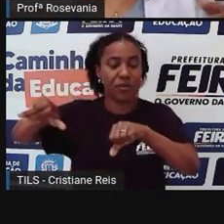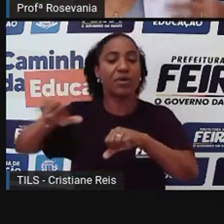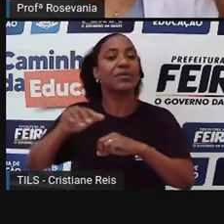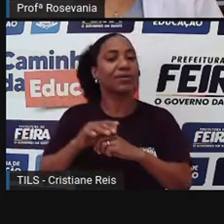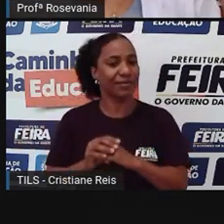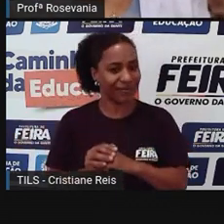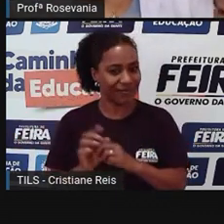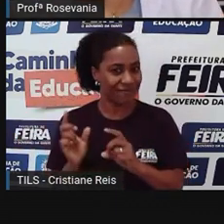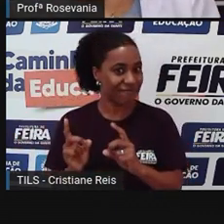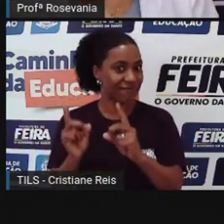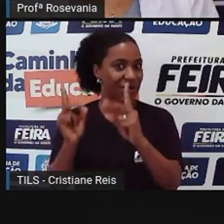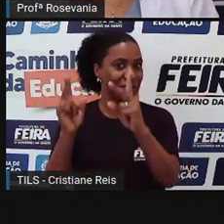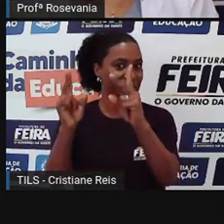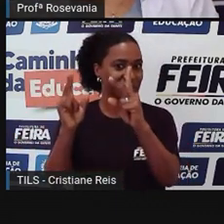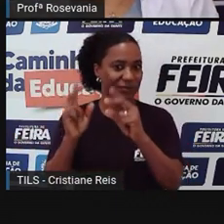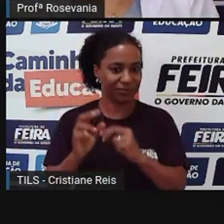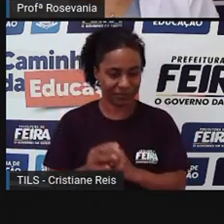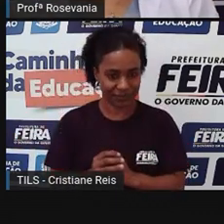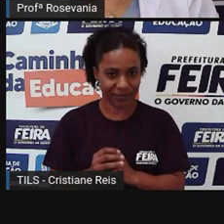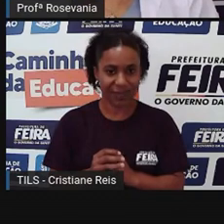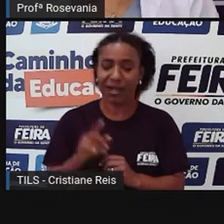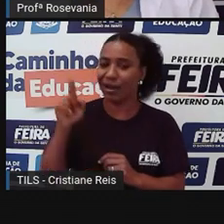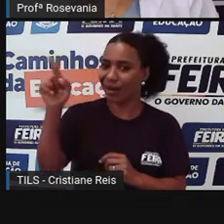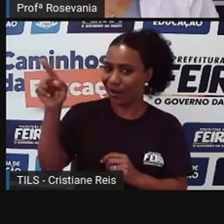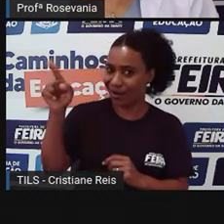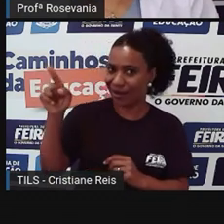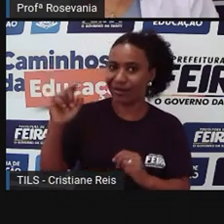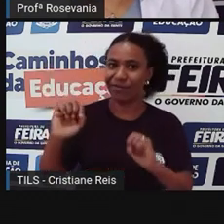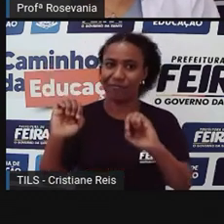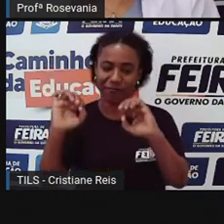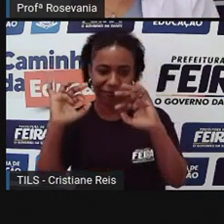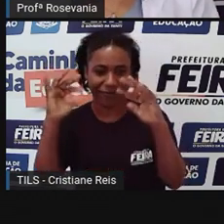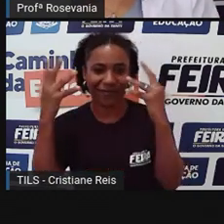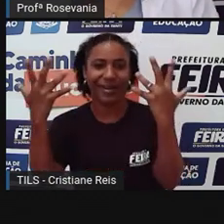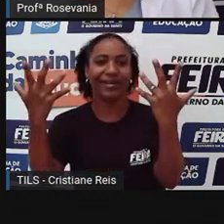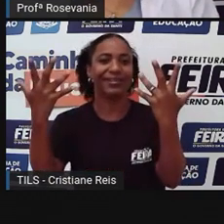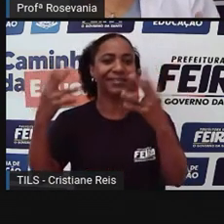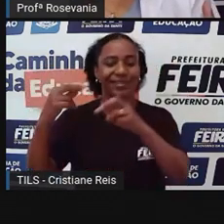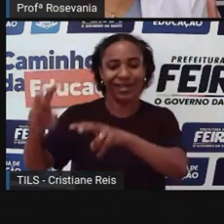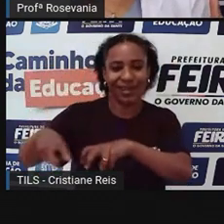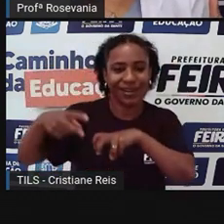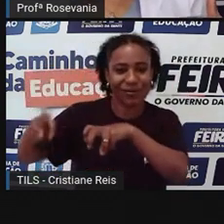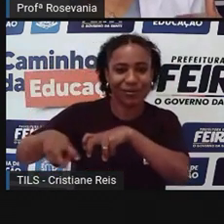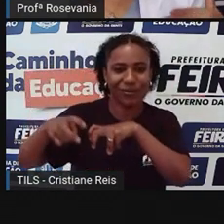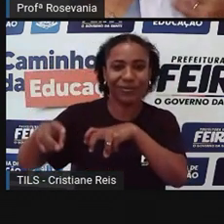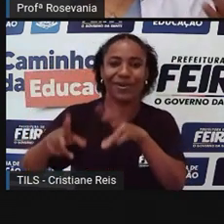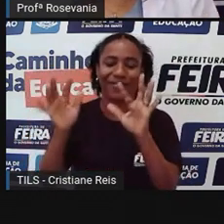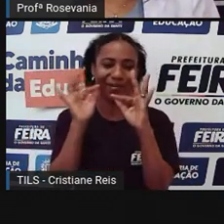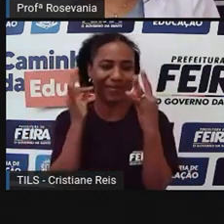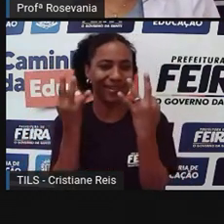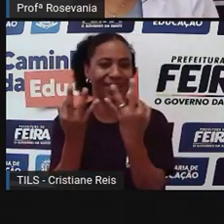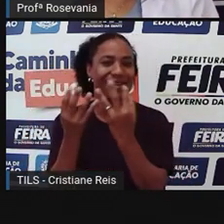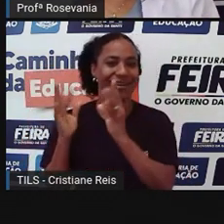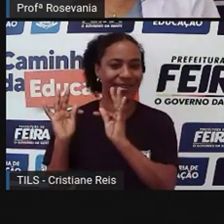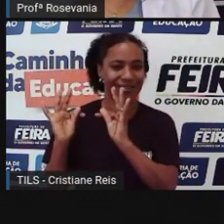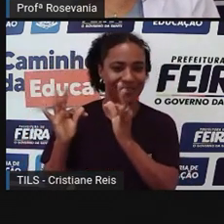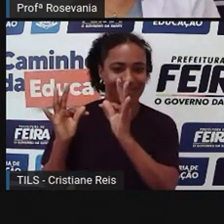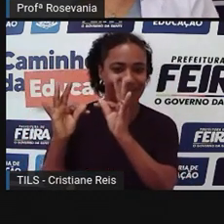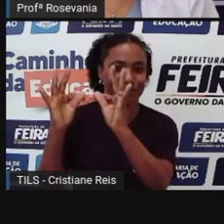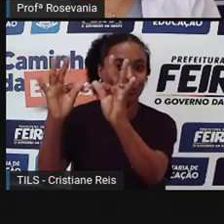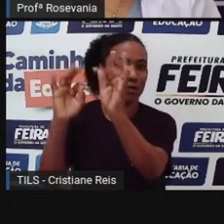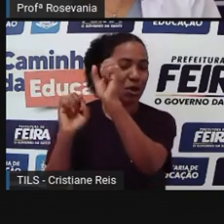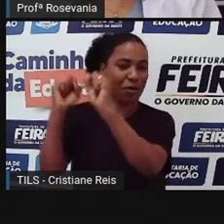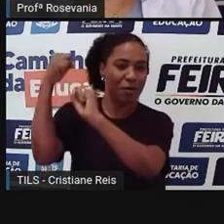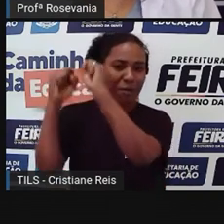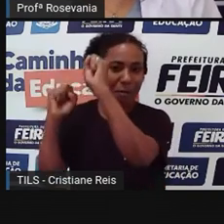embora tenha também outras atividades lá na Expofeira, né, de ligadas à agricultura familiar, né, tecnologia, tecnologia,